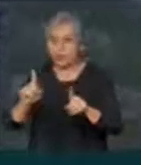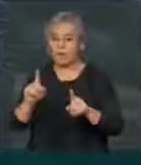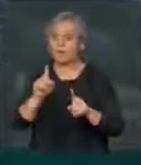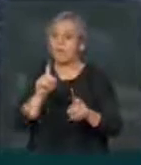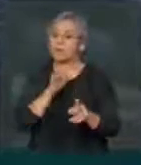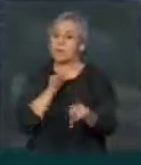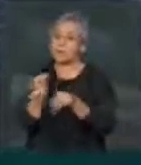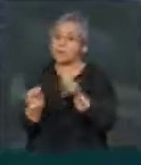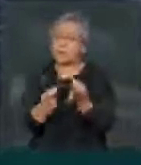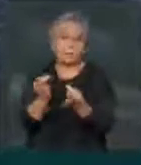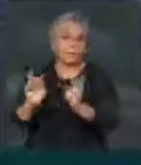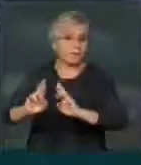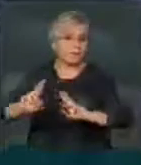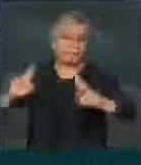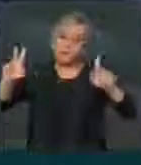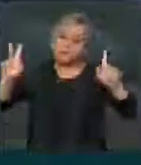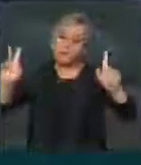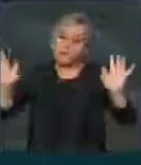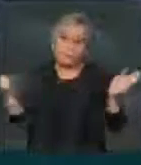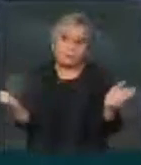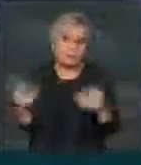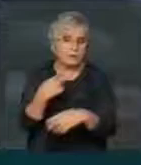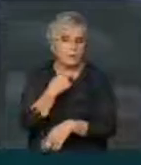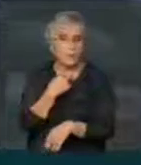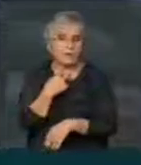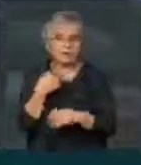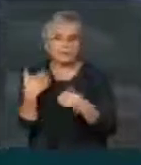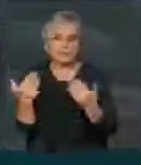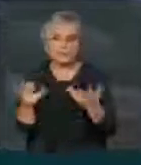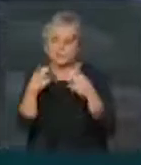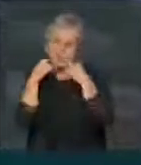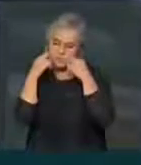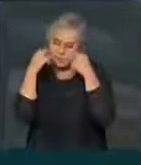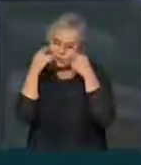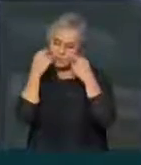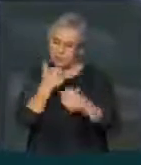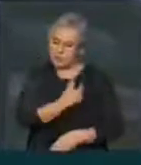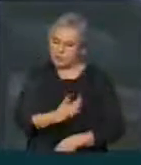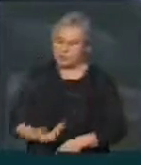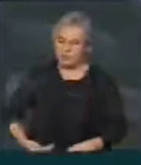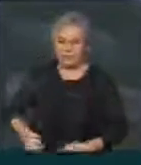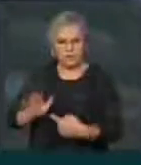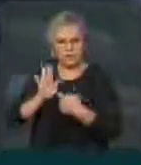tratamento desigual, e isso é vergonhoso para um governador que quer dar...